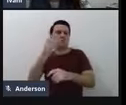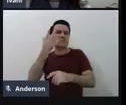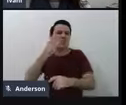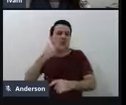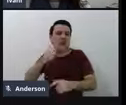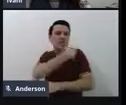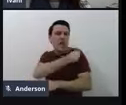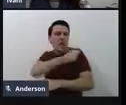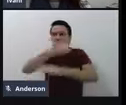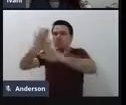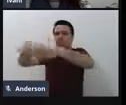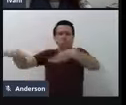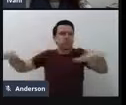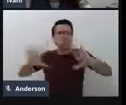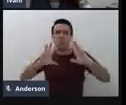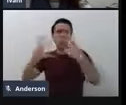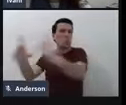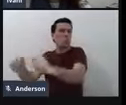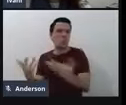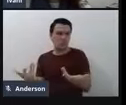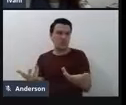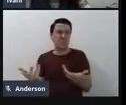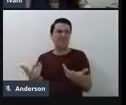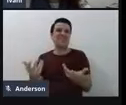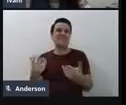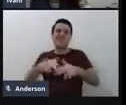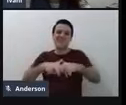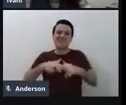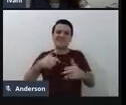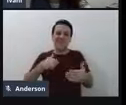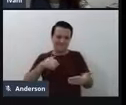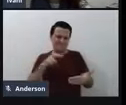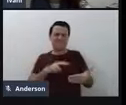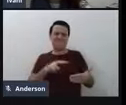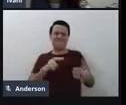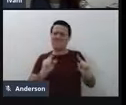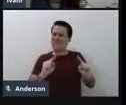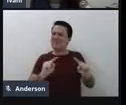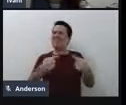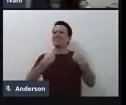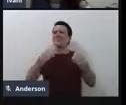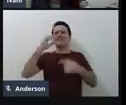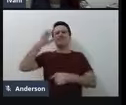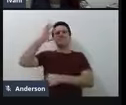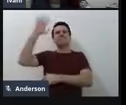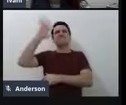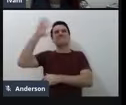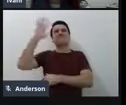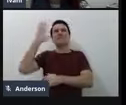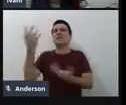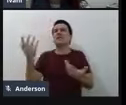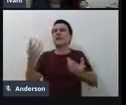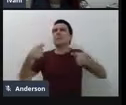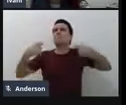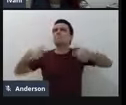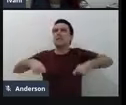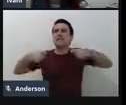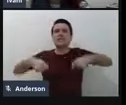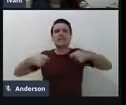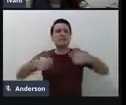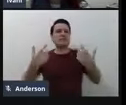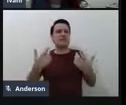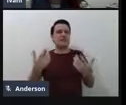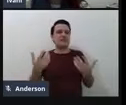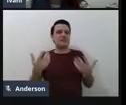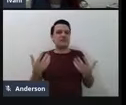é essas coisas, assim, que me pegam, me fazem pensar um pouco e refletir, né, qual é a necessidade, porque a gente